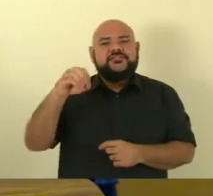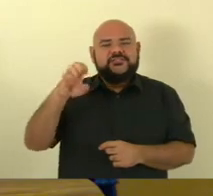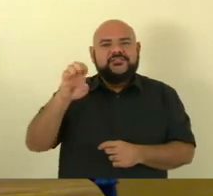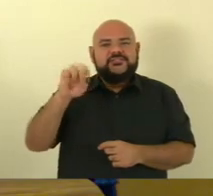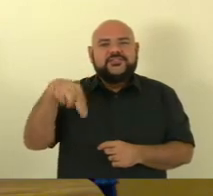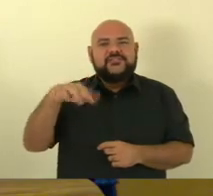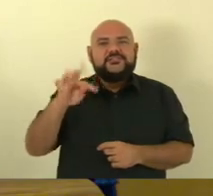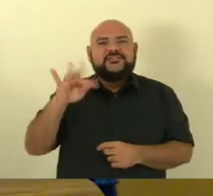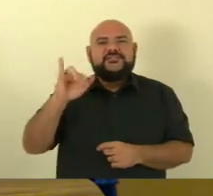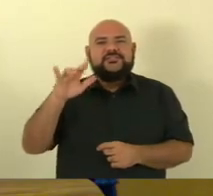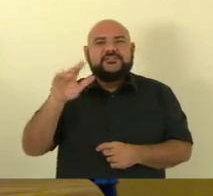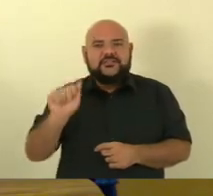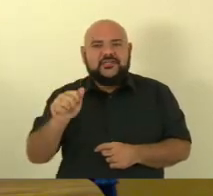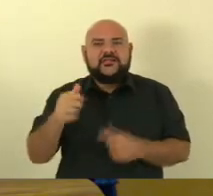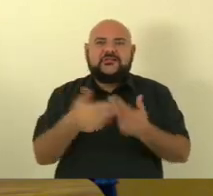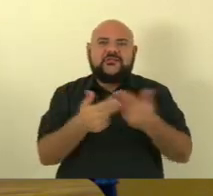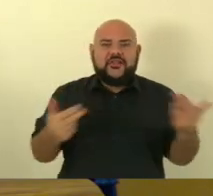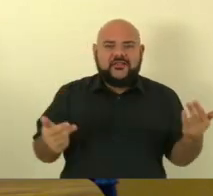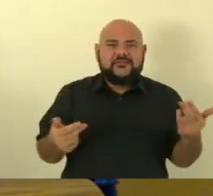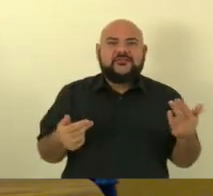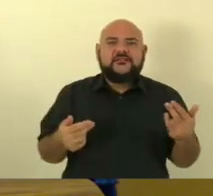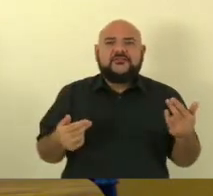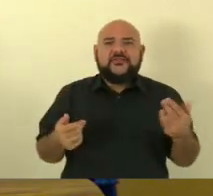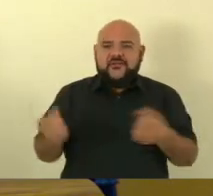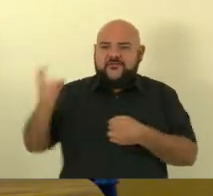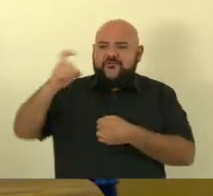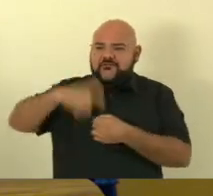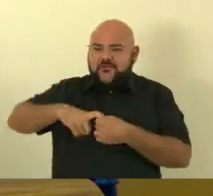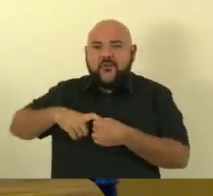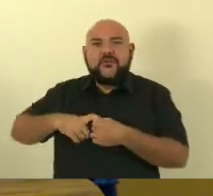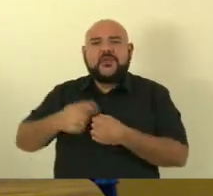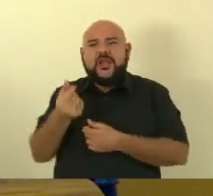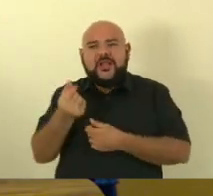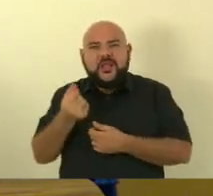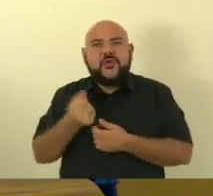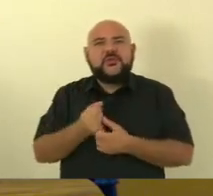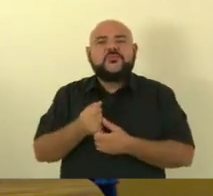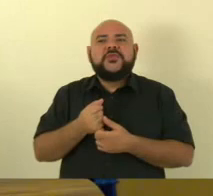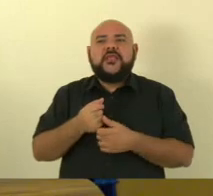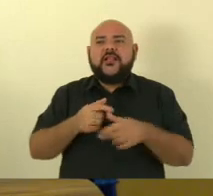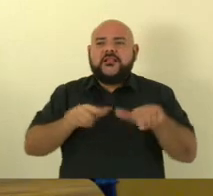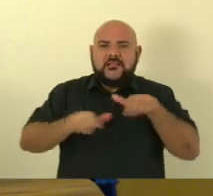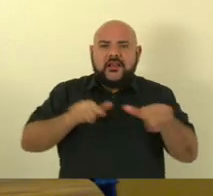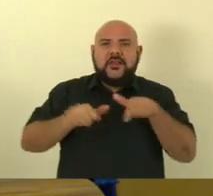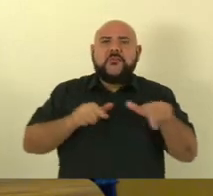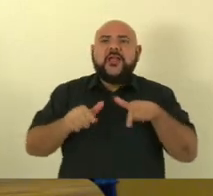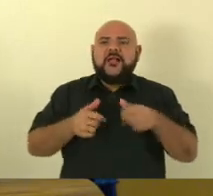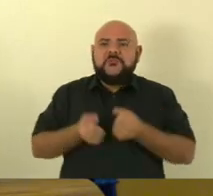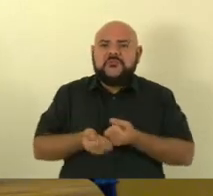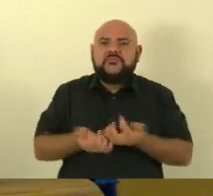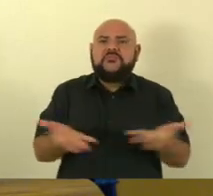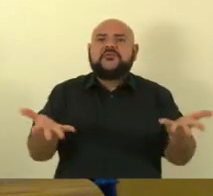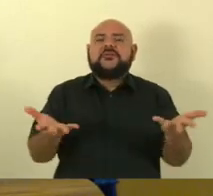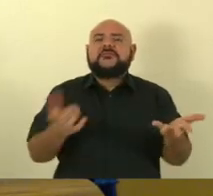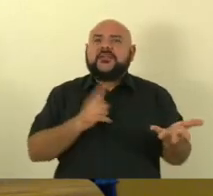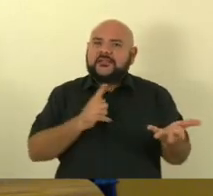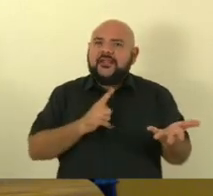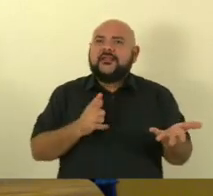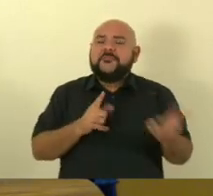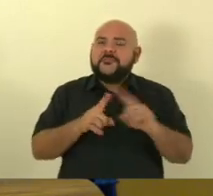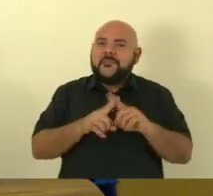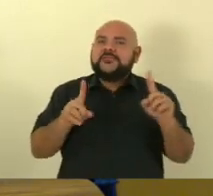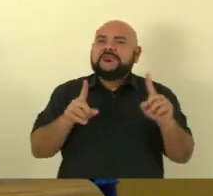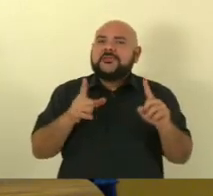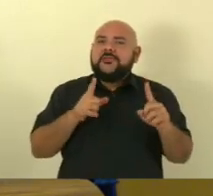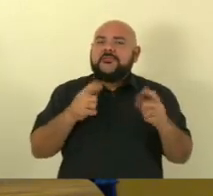possa aos poucos voltar a aquecer a economia gerar emprego gerar renda mas com responsabilidade